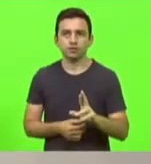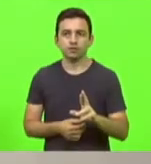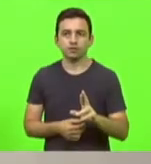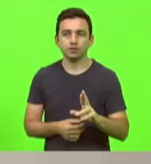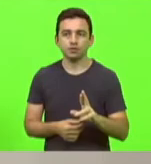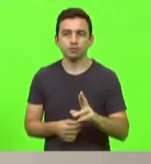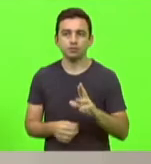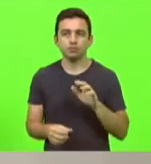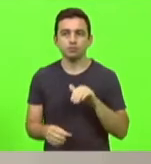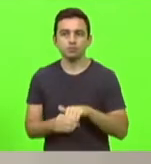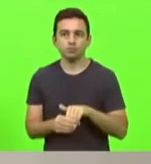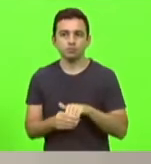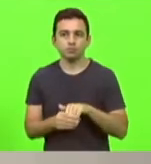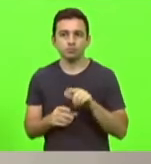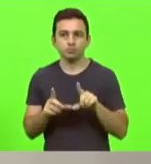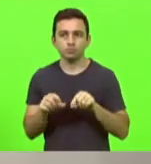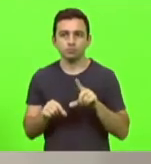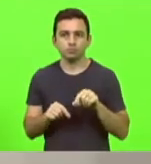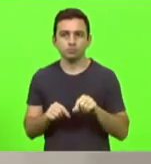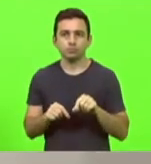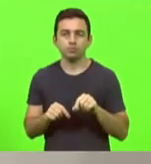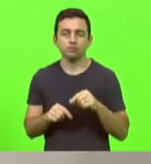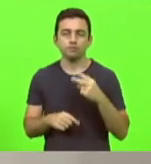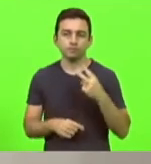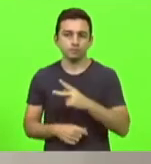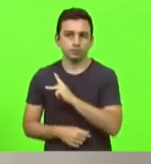a esta vice-presidência.